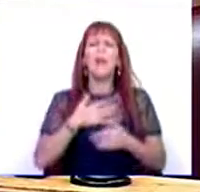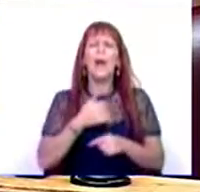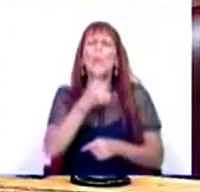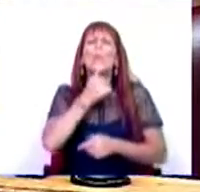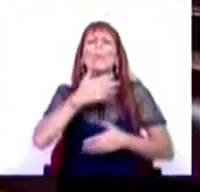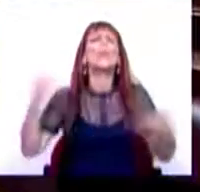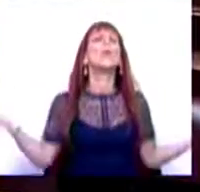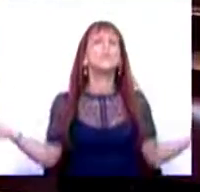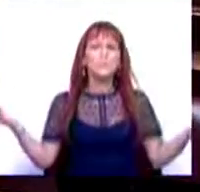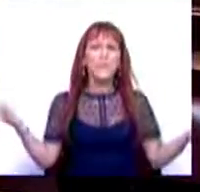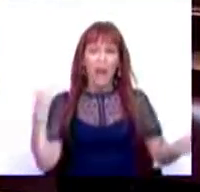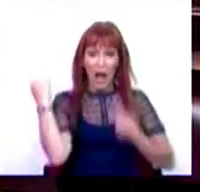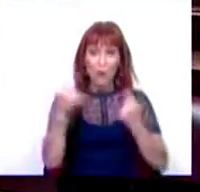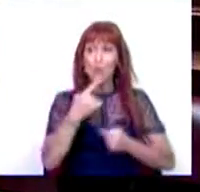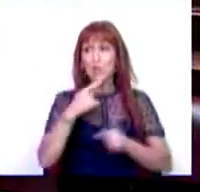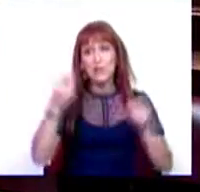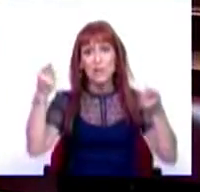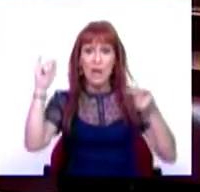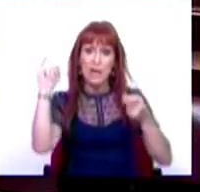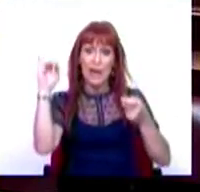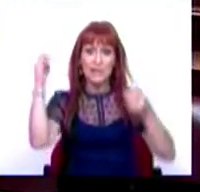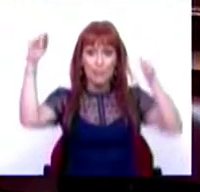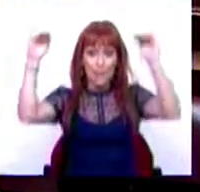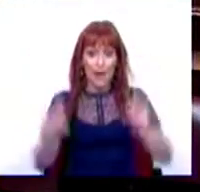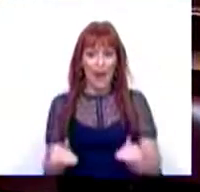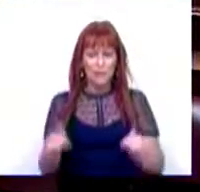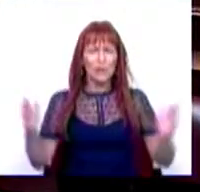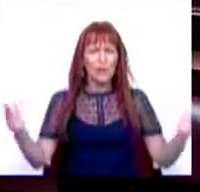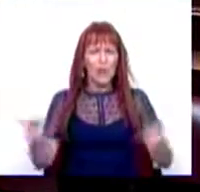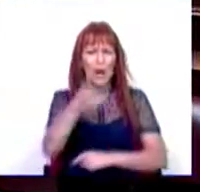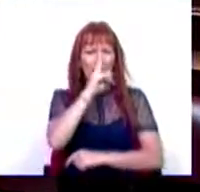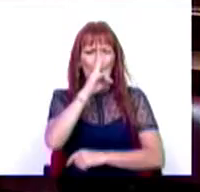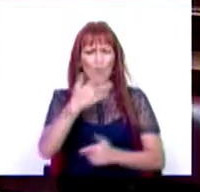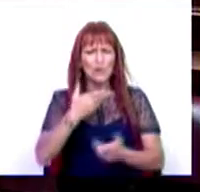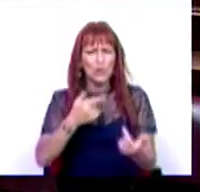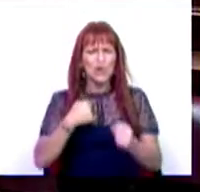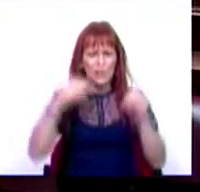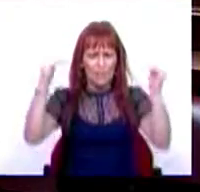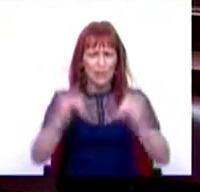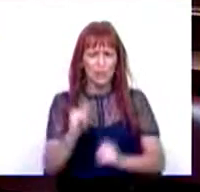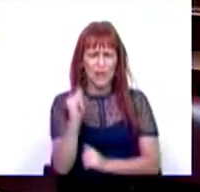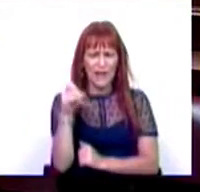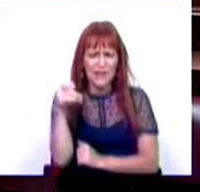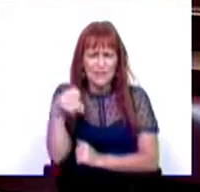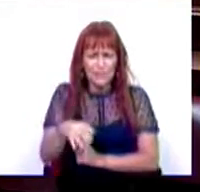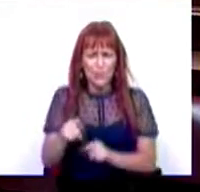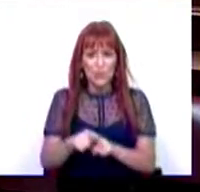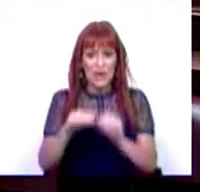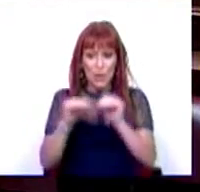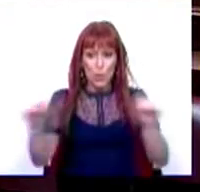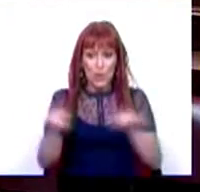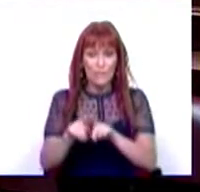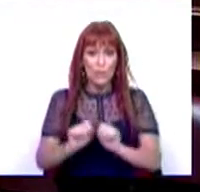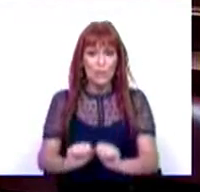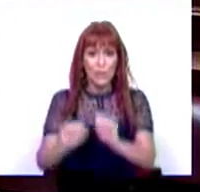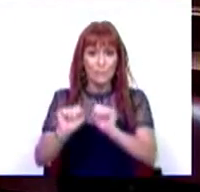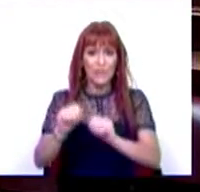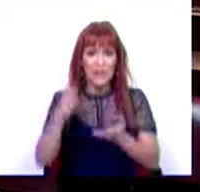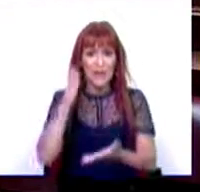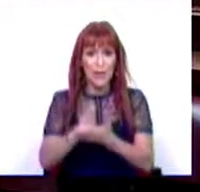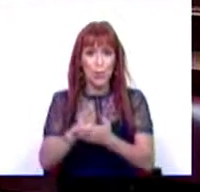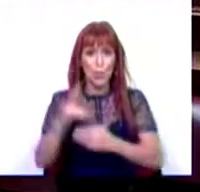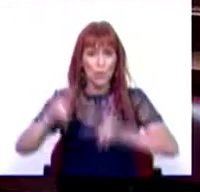fazer? Alguns dizem baixam o ISP. Ora, na gasolina já se baixou o ISP para os níveis da neutralidade fiscal.